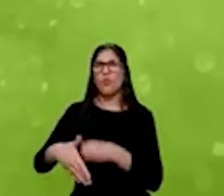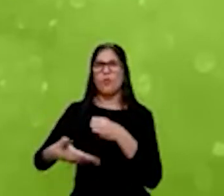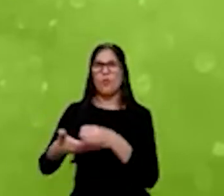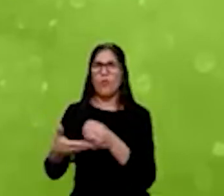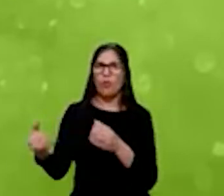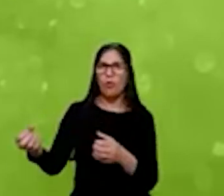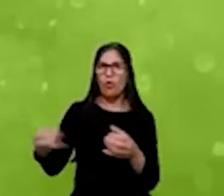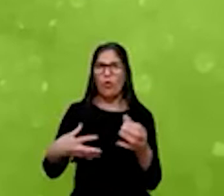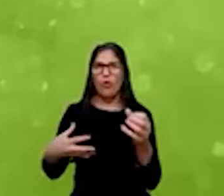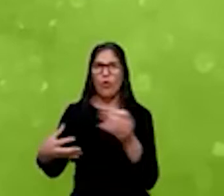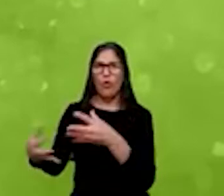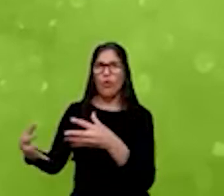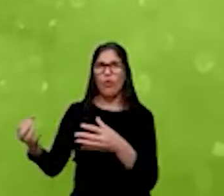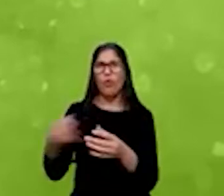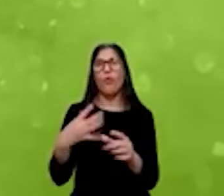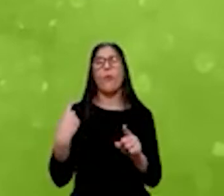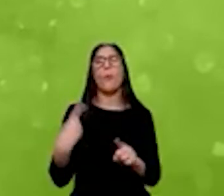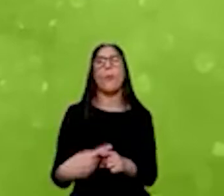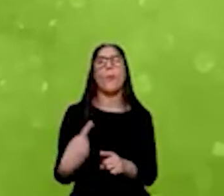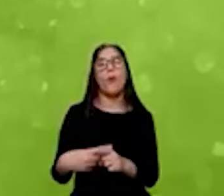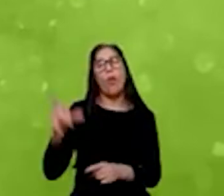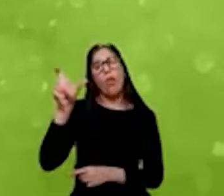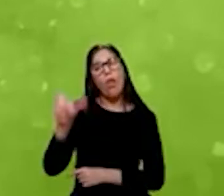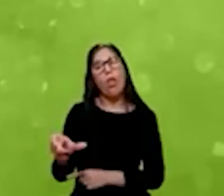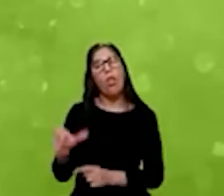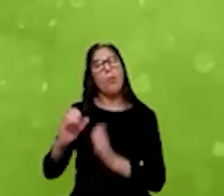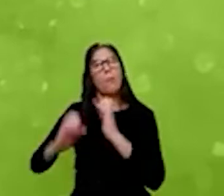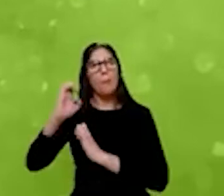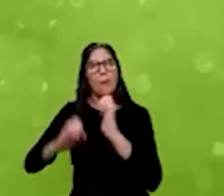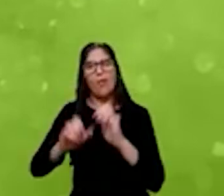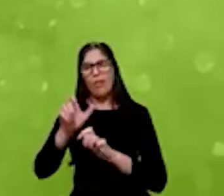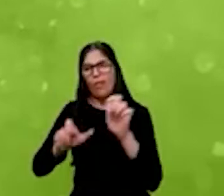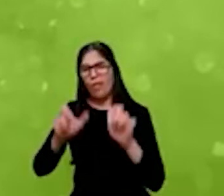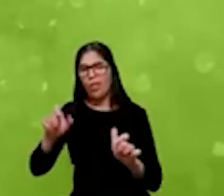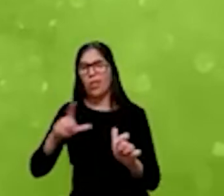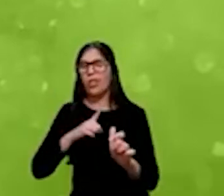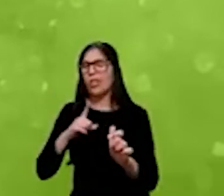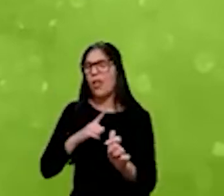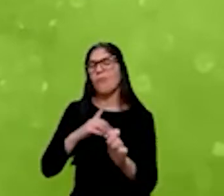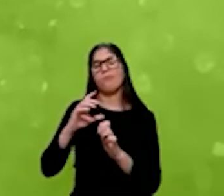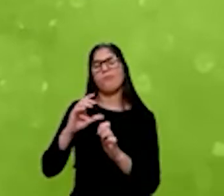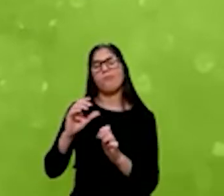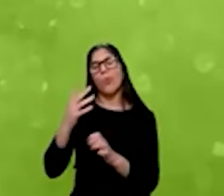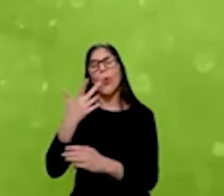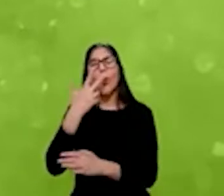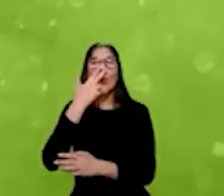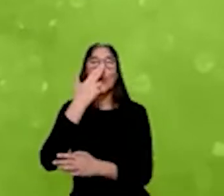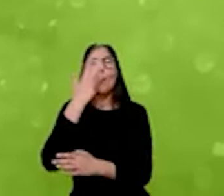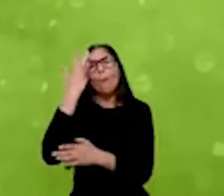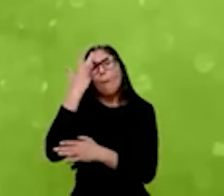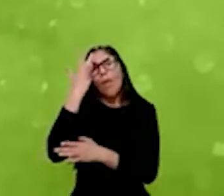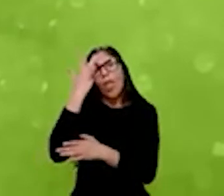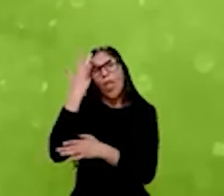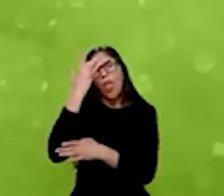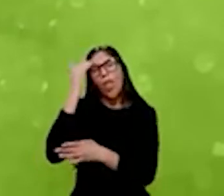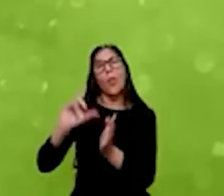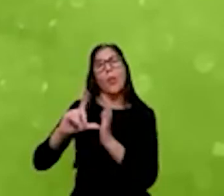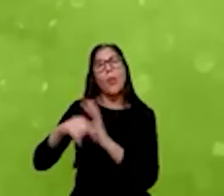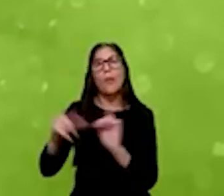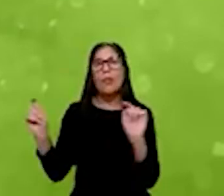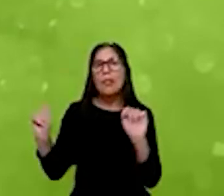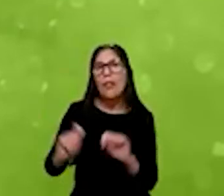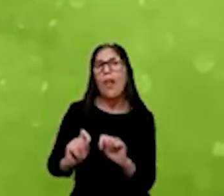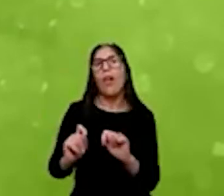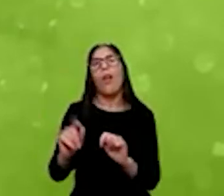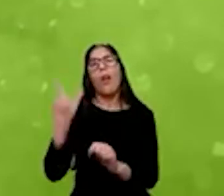elas se tornem startups mais maduras e, consequentemente, depois aptas a acessar esses